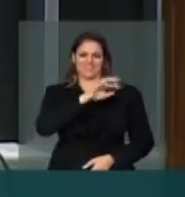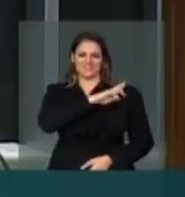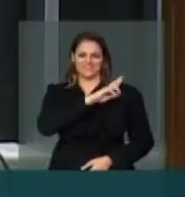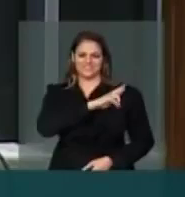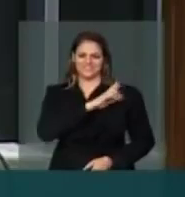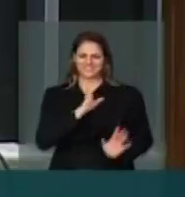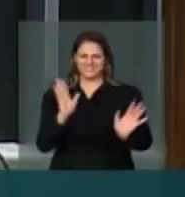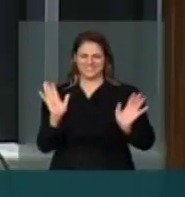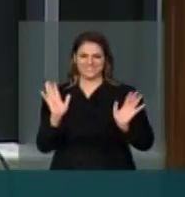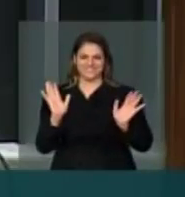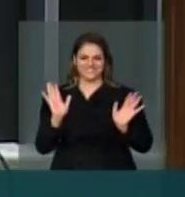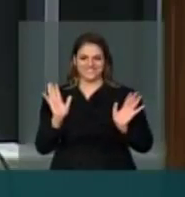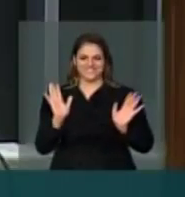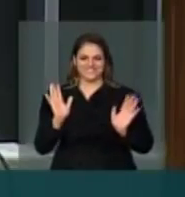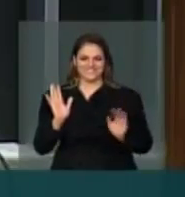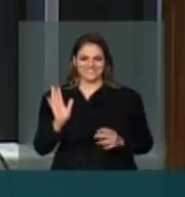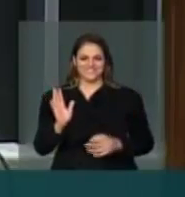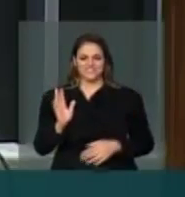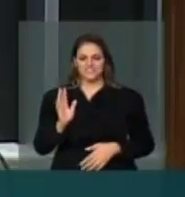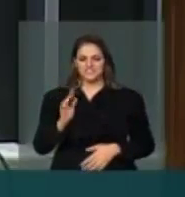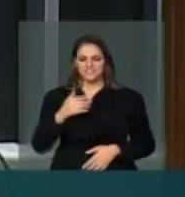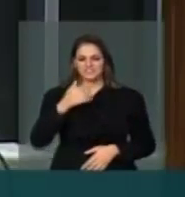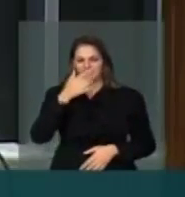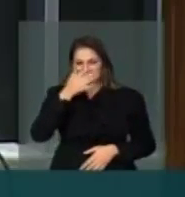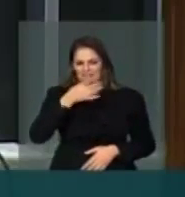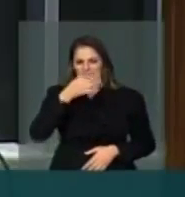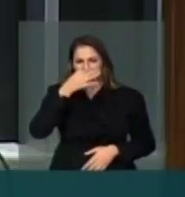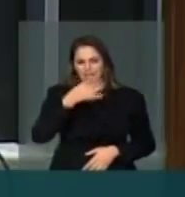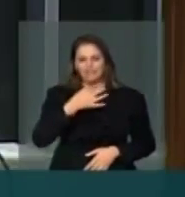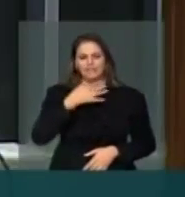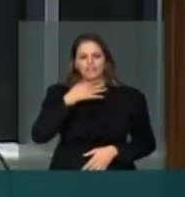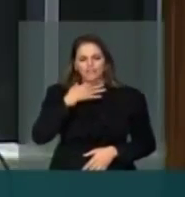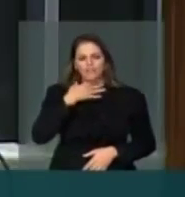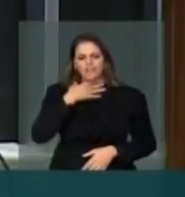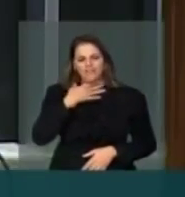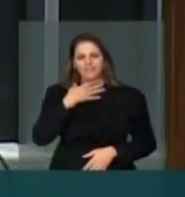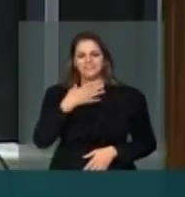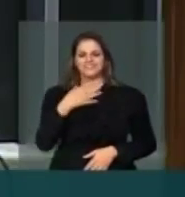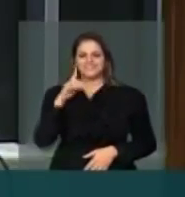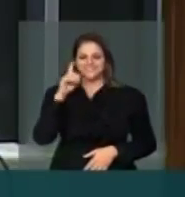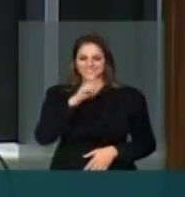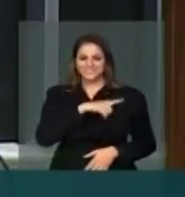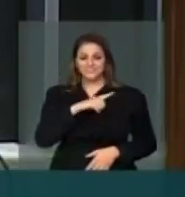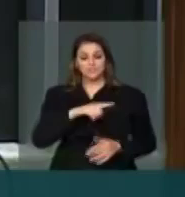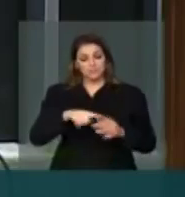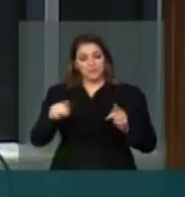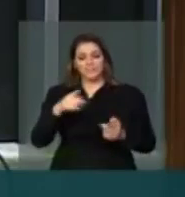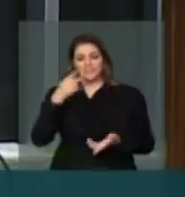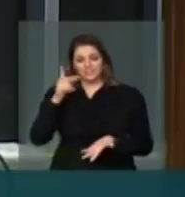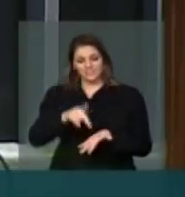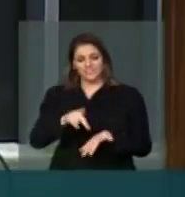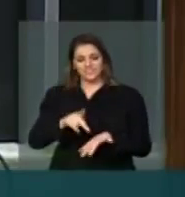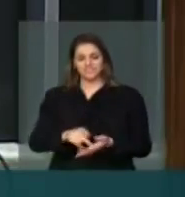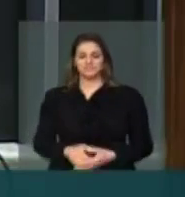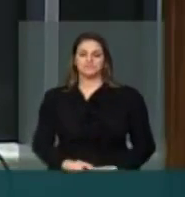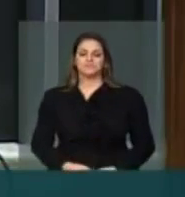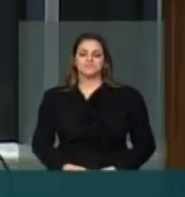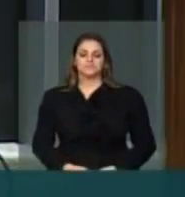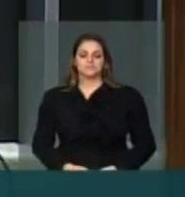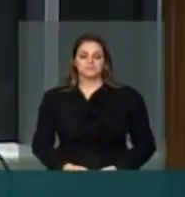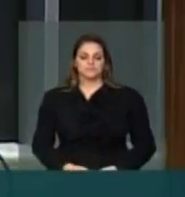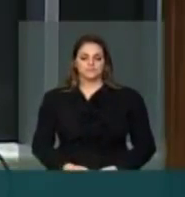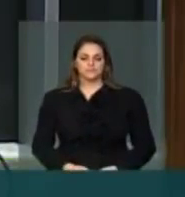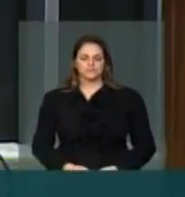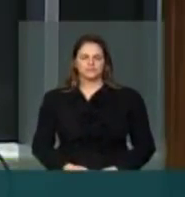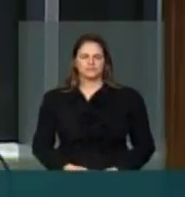uma voz fanha, com uma gripe que não me larga, mas uma voz sincera. Em primeiro lugar, para dizer que